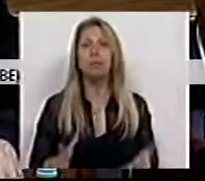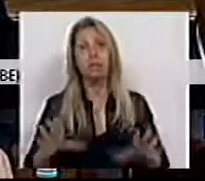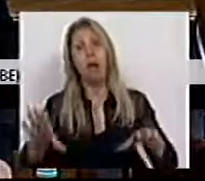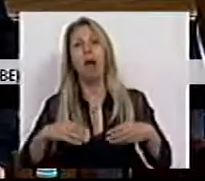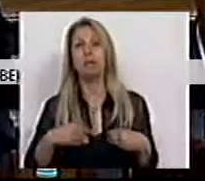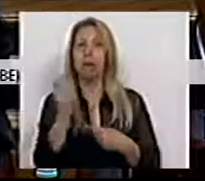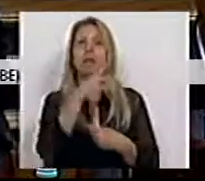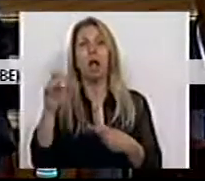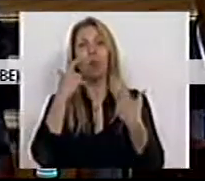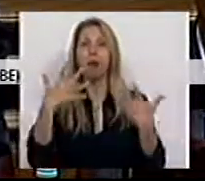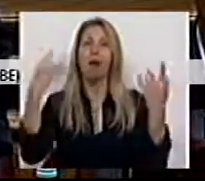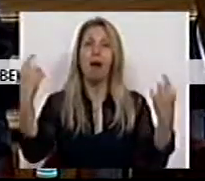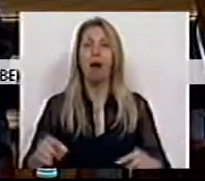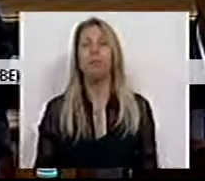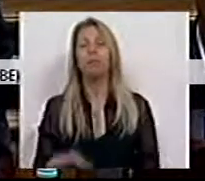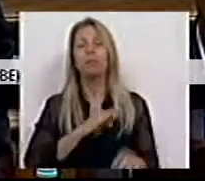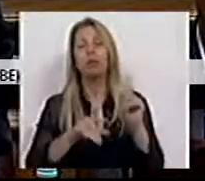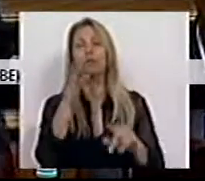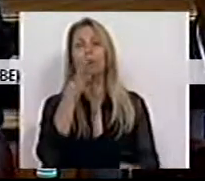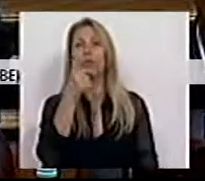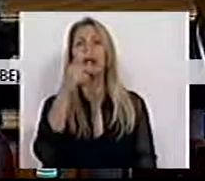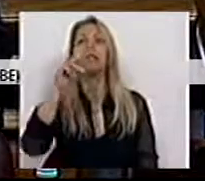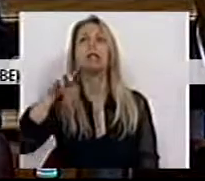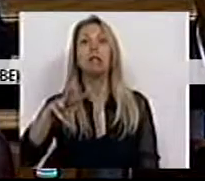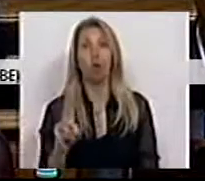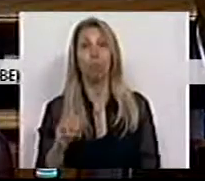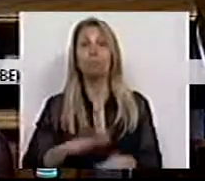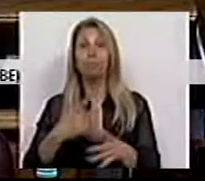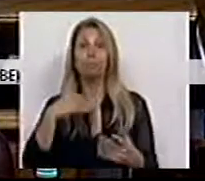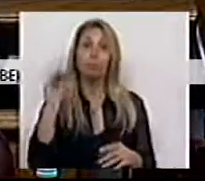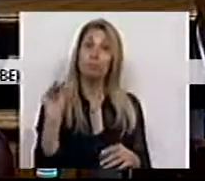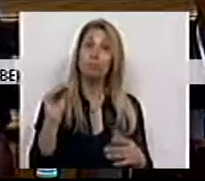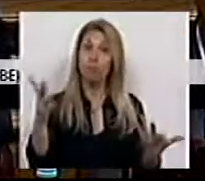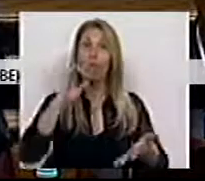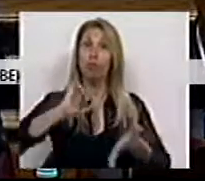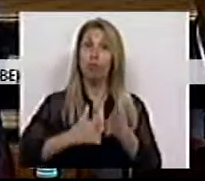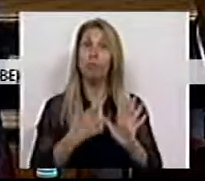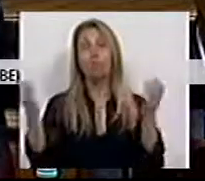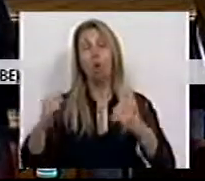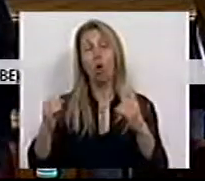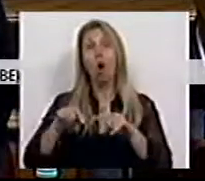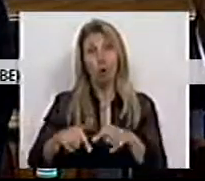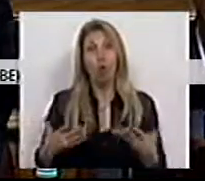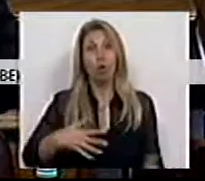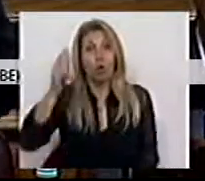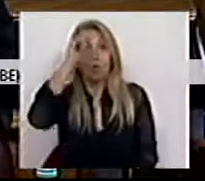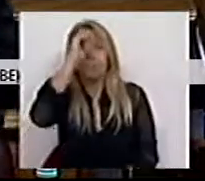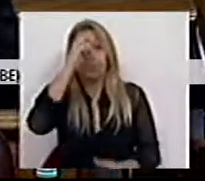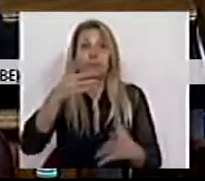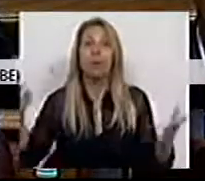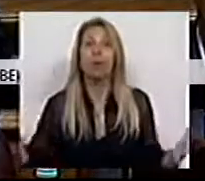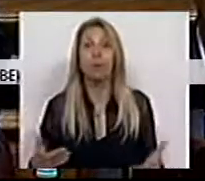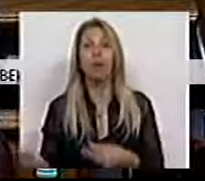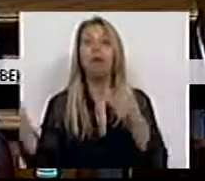erro. É verdade também, Sr. Deputado Thelmo Correia, que a advertência e o fundamental do acórdão que hoje respeitamos, com a